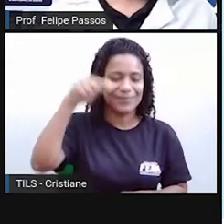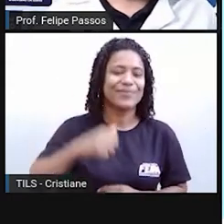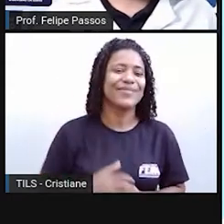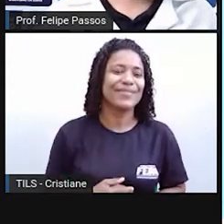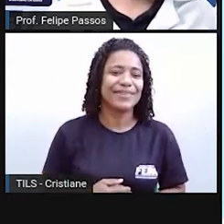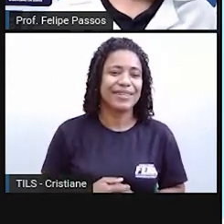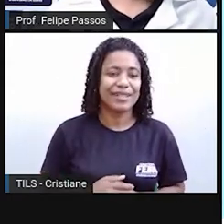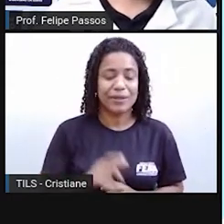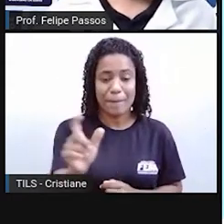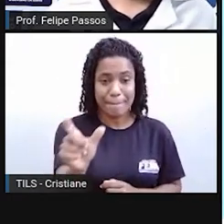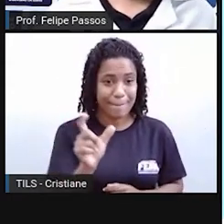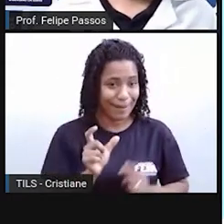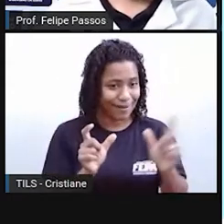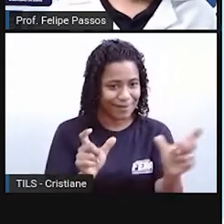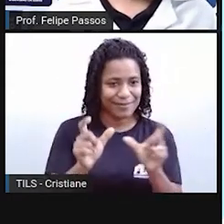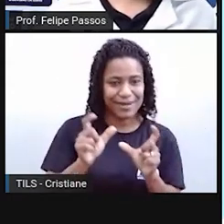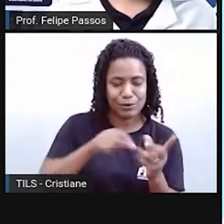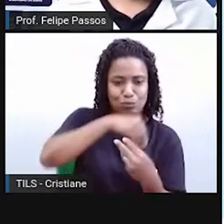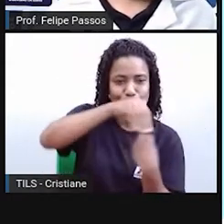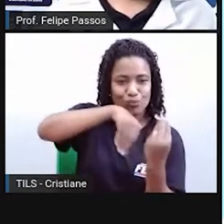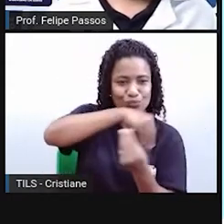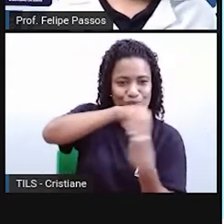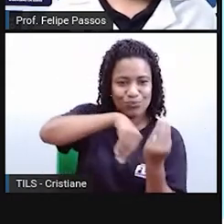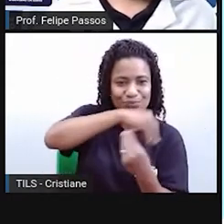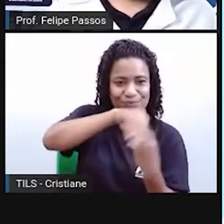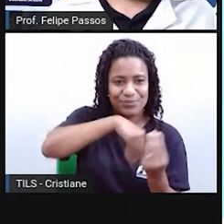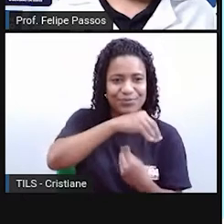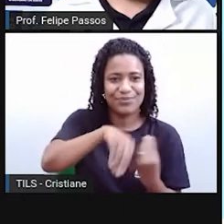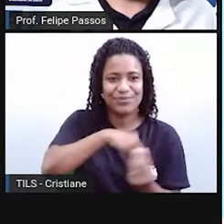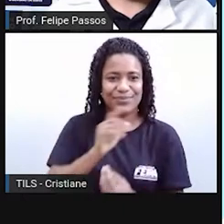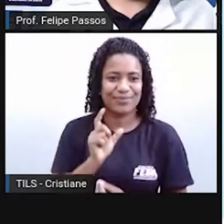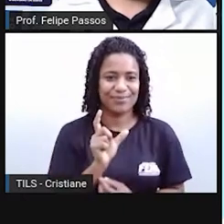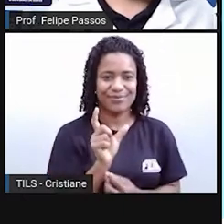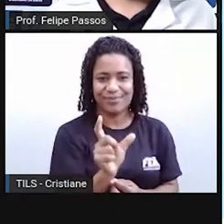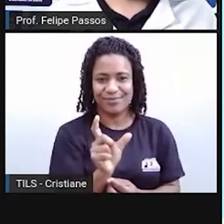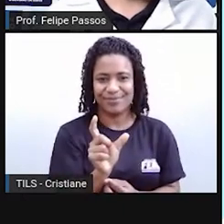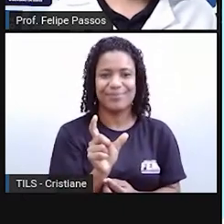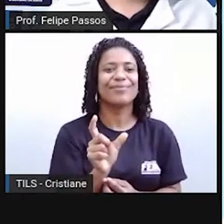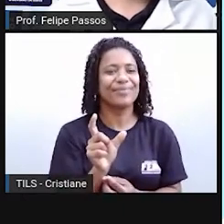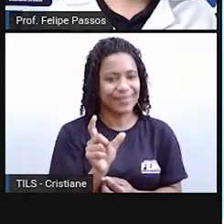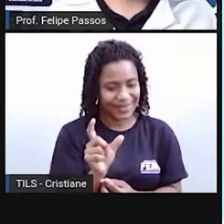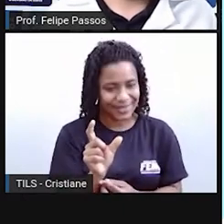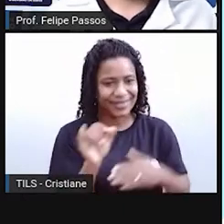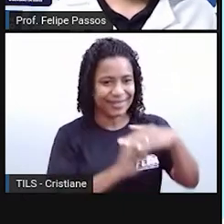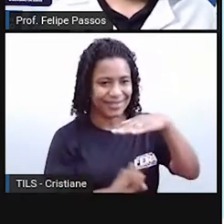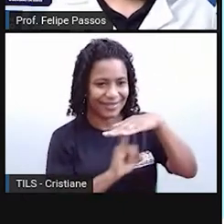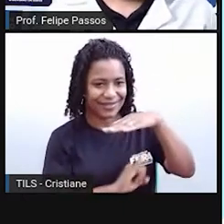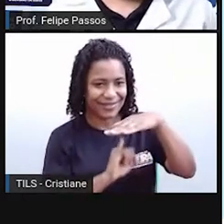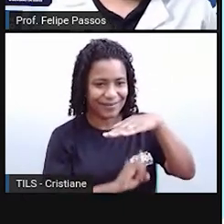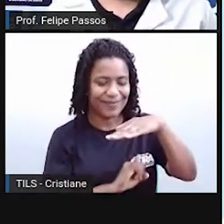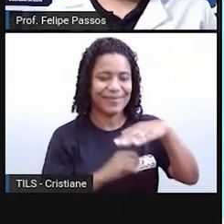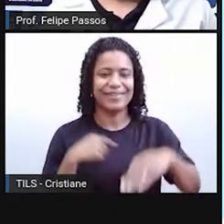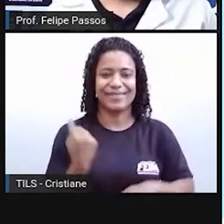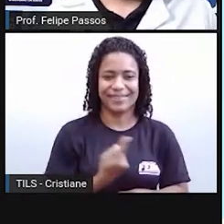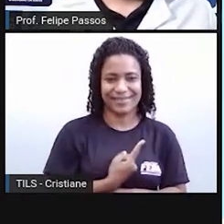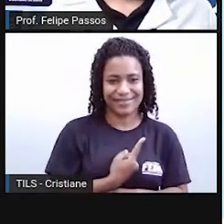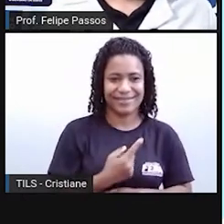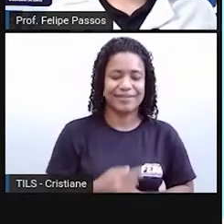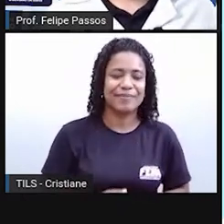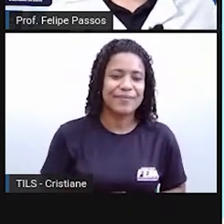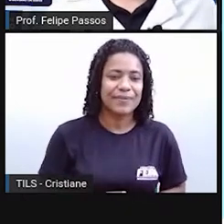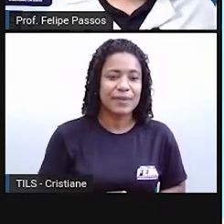elas vão fazendo parte do vocabulário informal, né? Do dia a dia. Então, o Brasil,